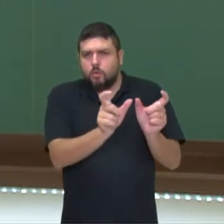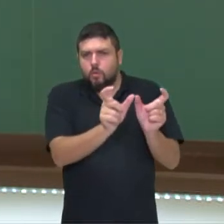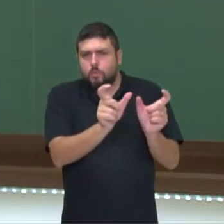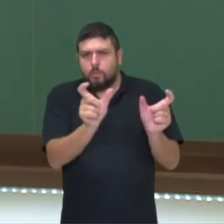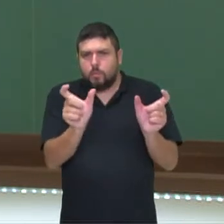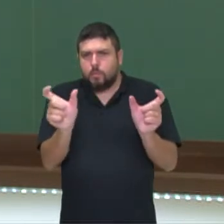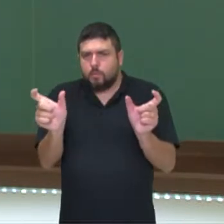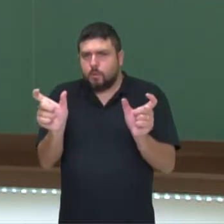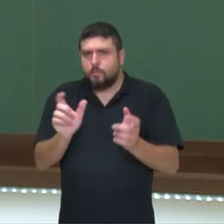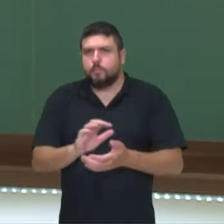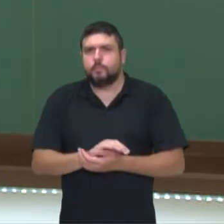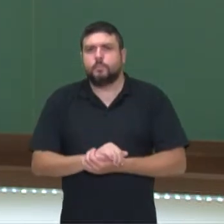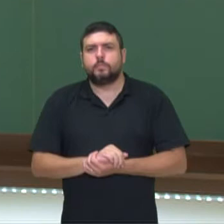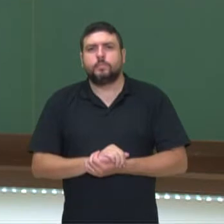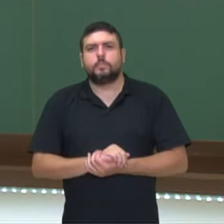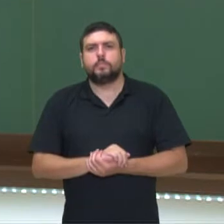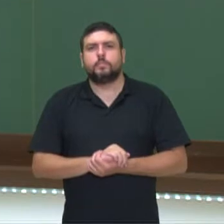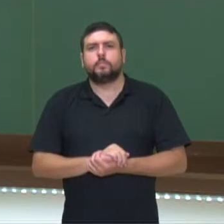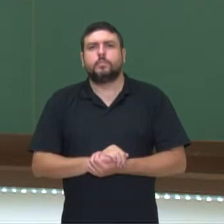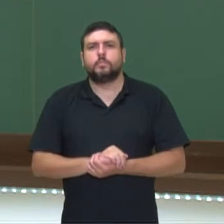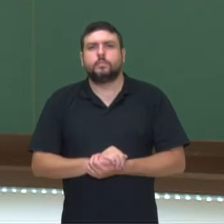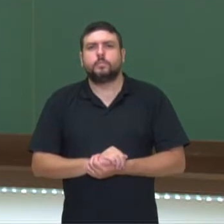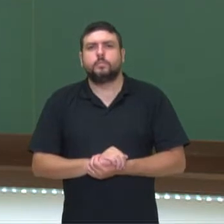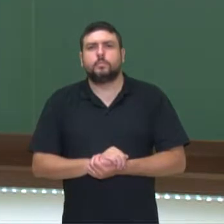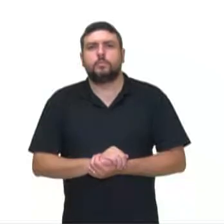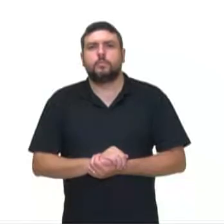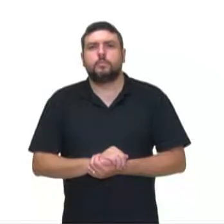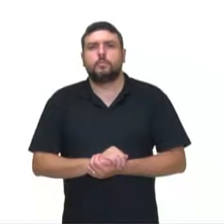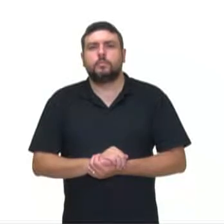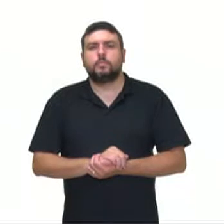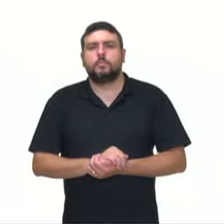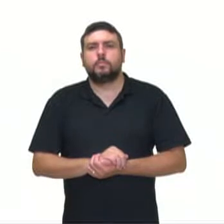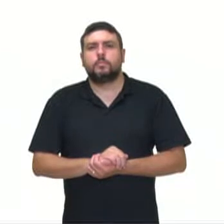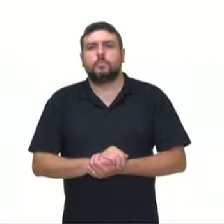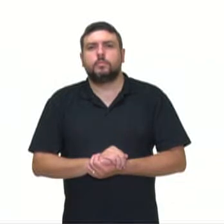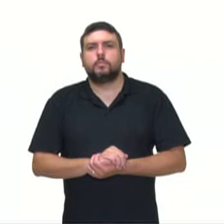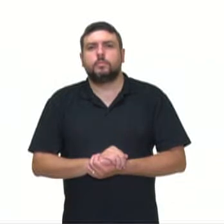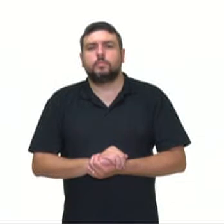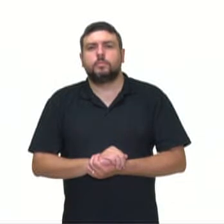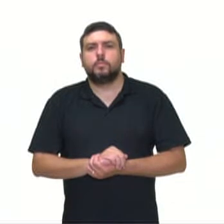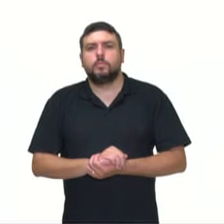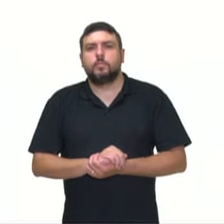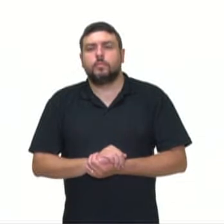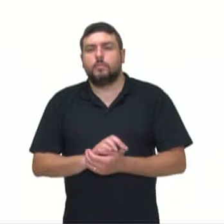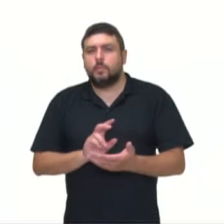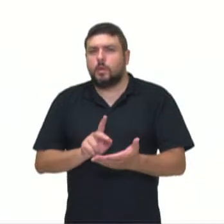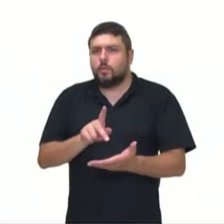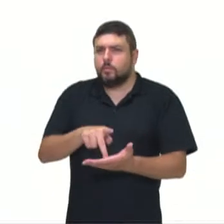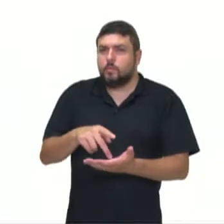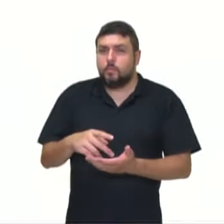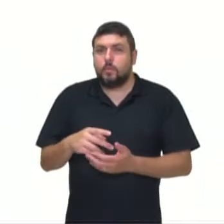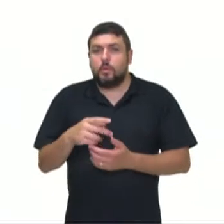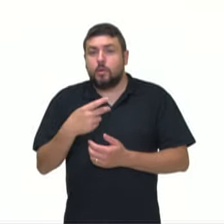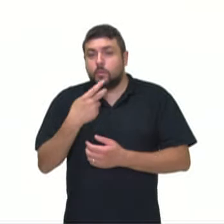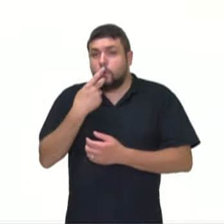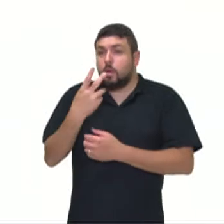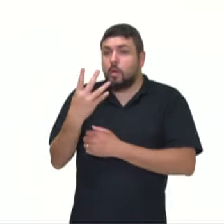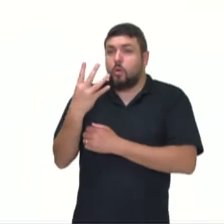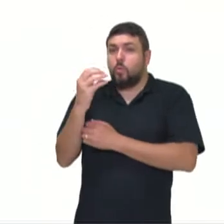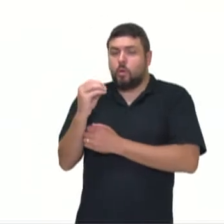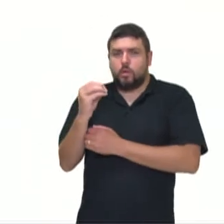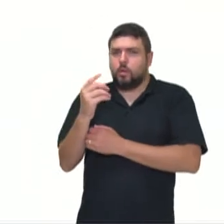caracteres, certo? É 40, não, é um número limitado. Já vamos a ver que número que é. Se